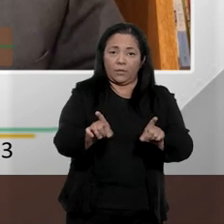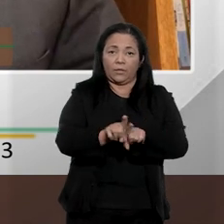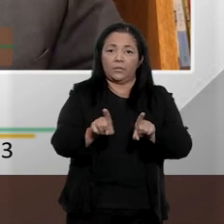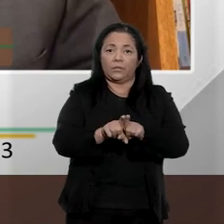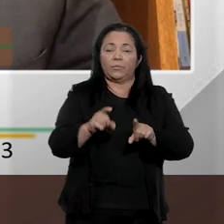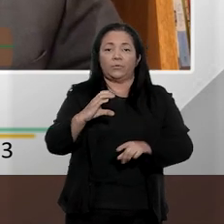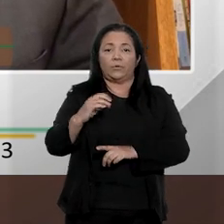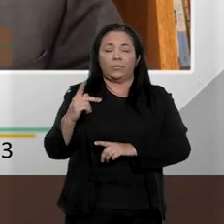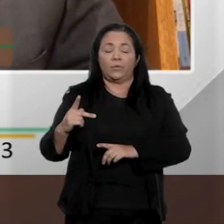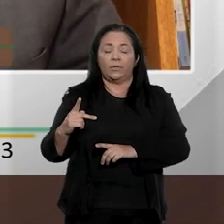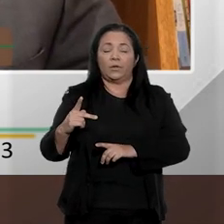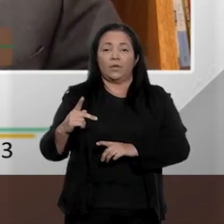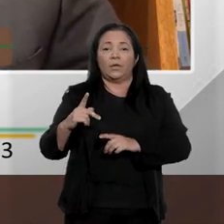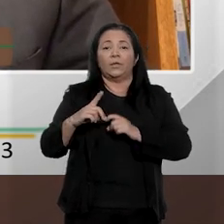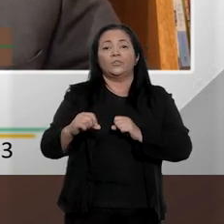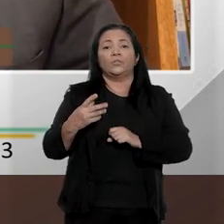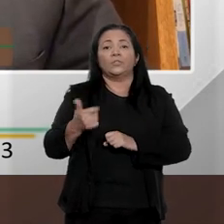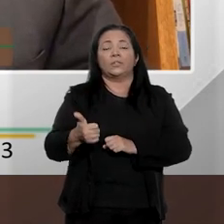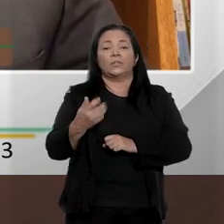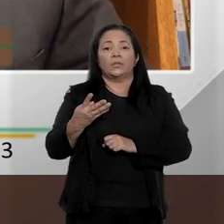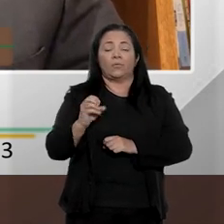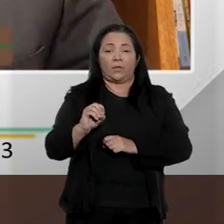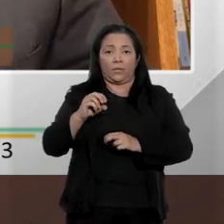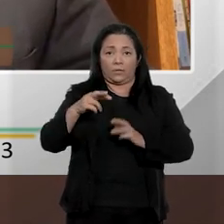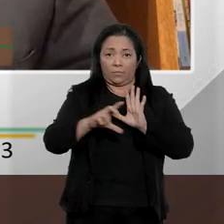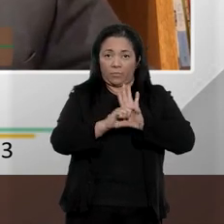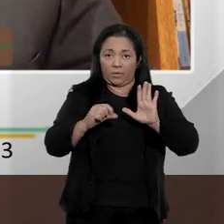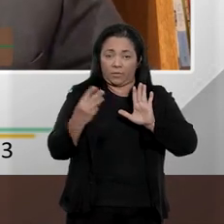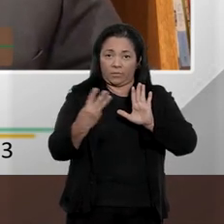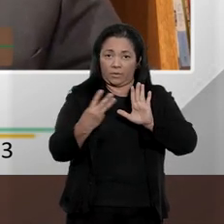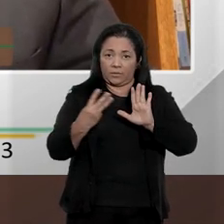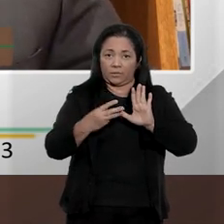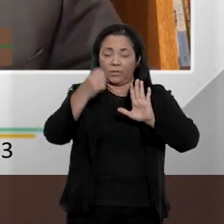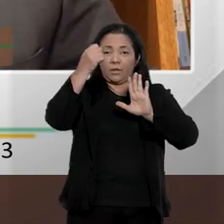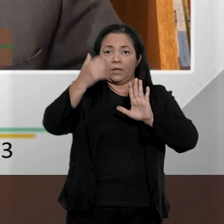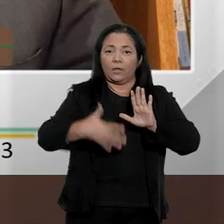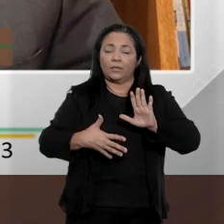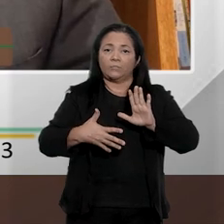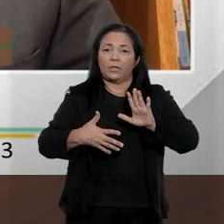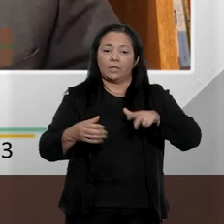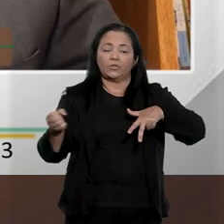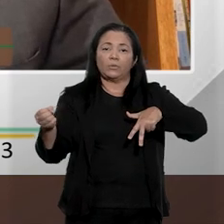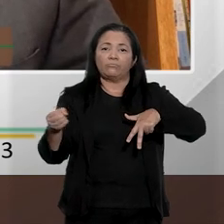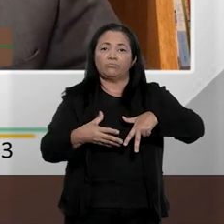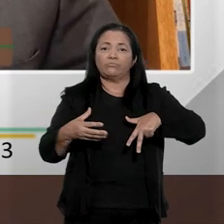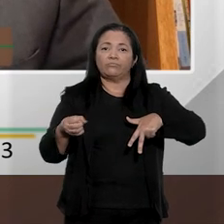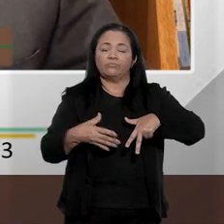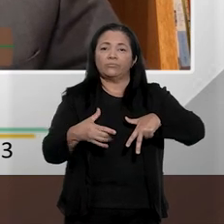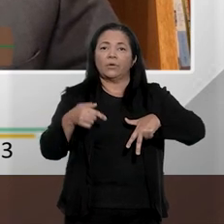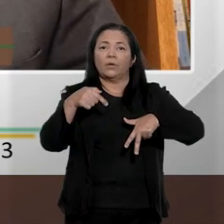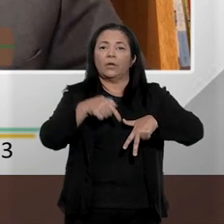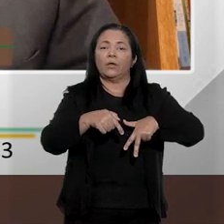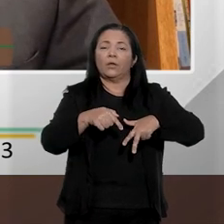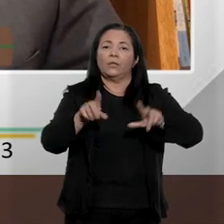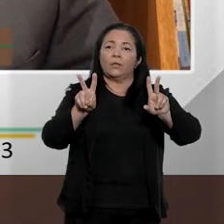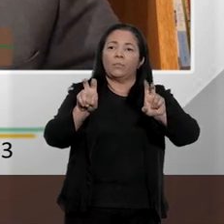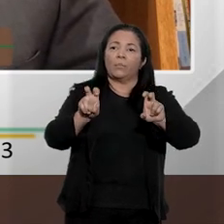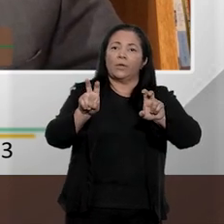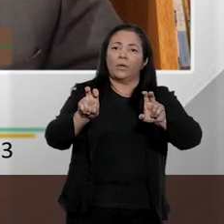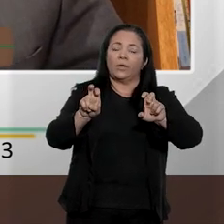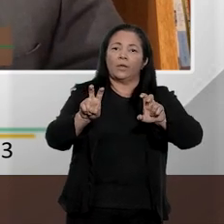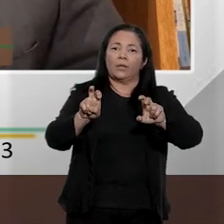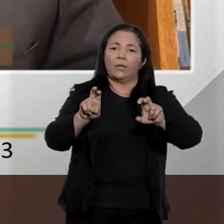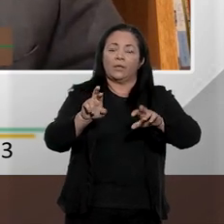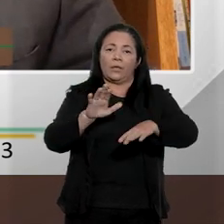Penal, artigo 140, parágrafo 3º, fazendo alusão àquela injúria, como a gente havia mencionado, com alusão a elementos de raça, cor,